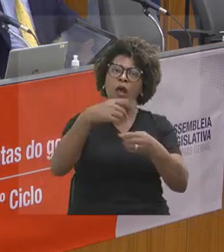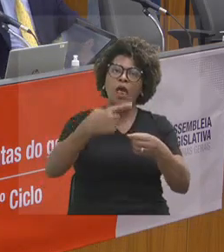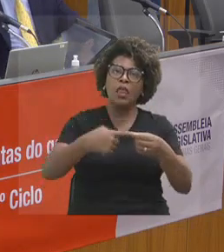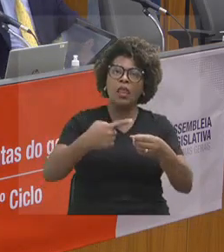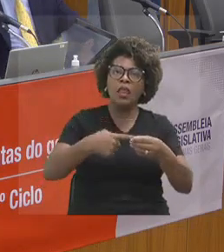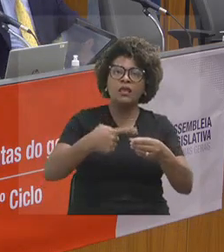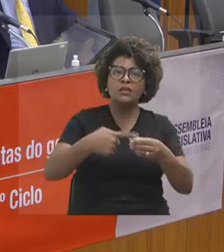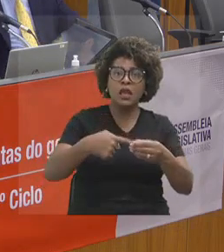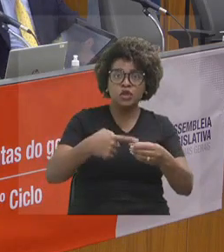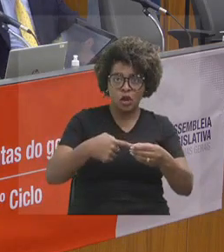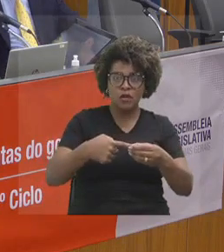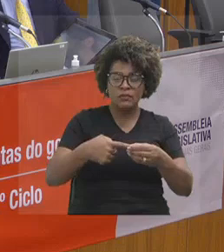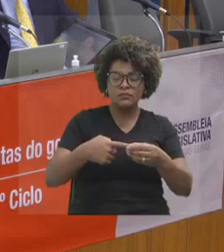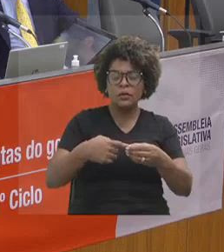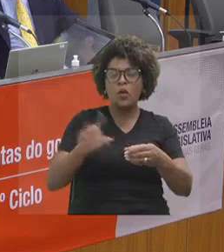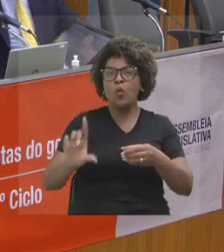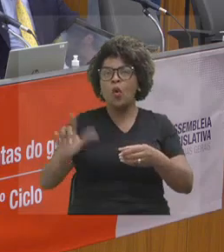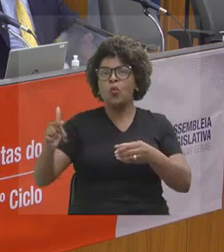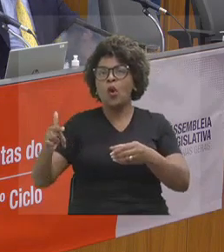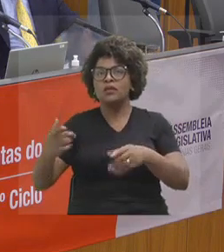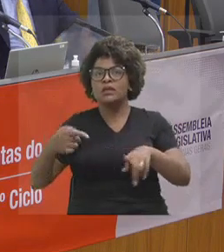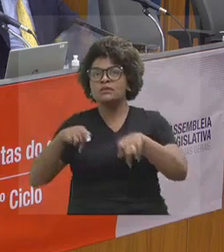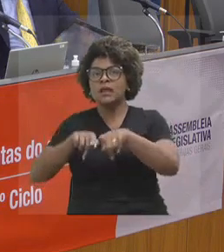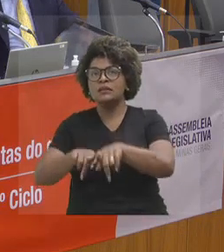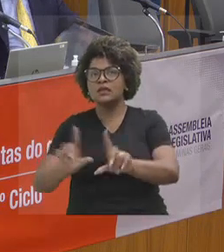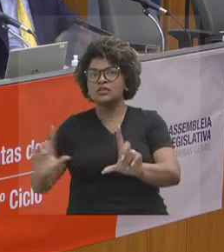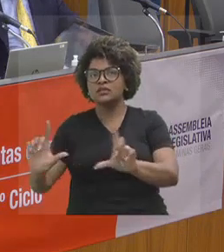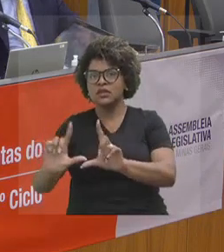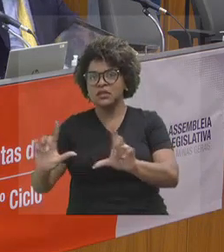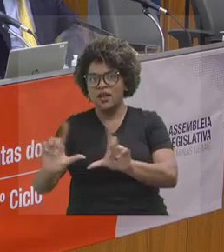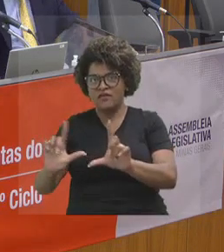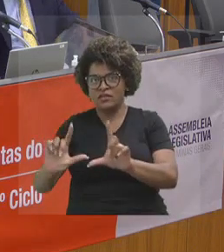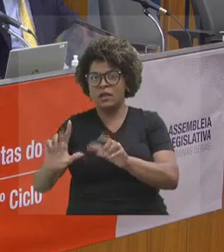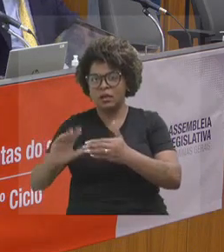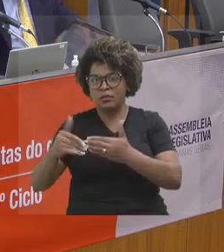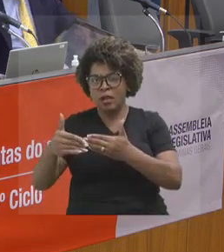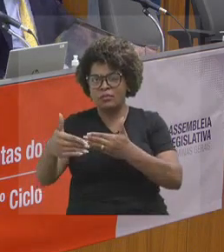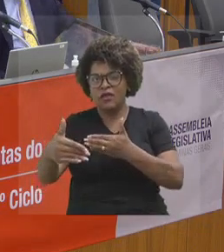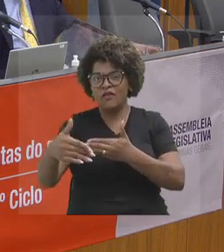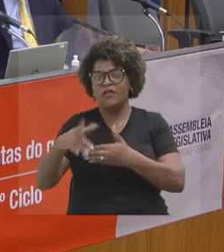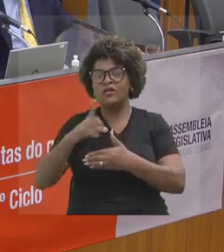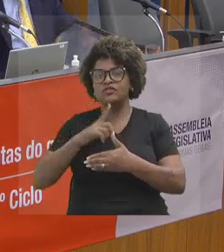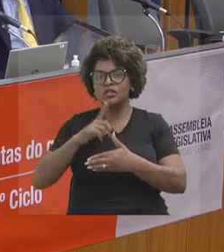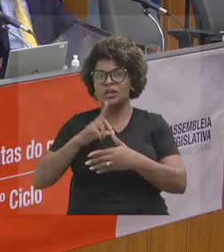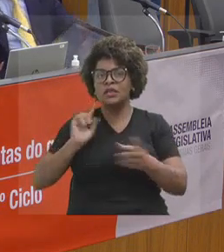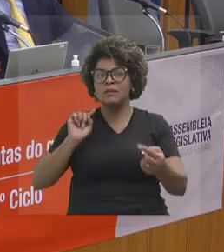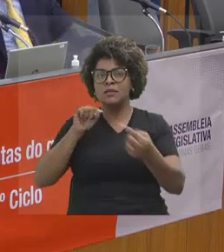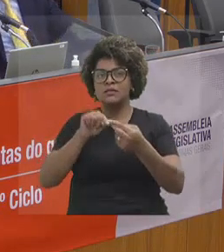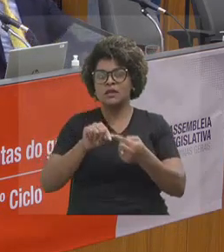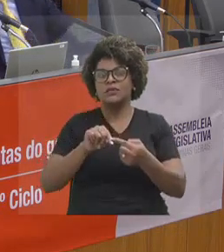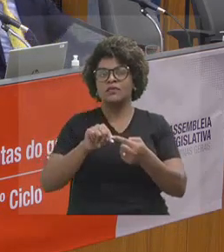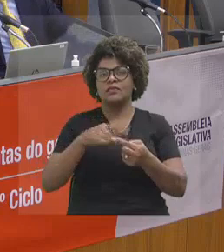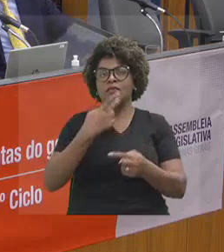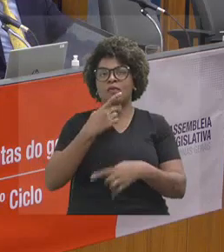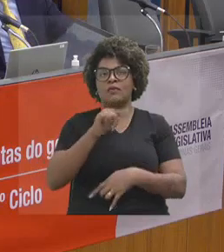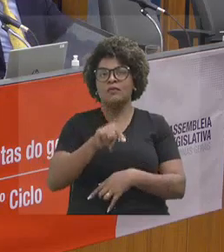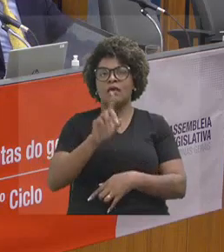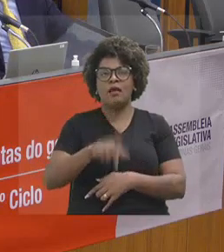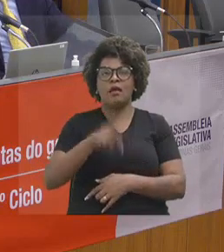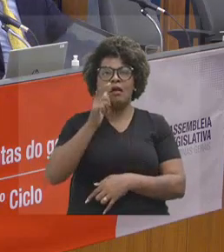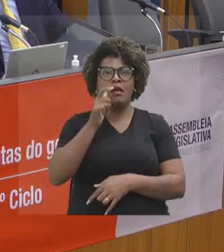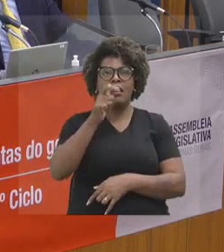parceiras, que é outro fator que a gente, mais para frente, acho que está abordado isso mais especificamente, que é muito interessante isso, a